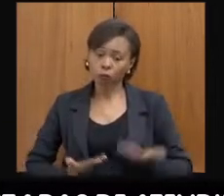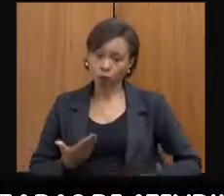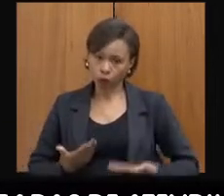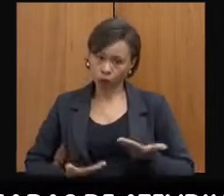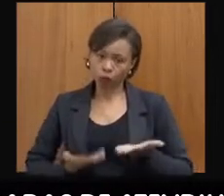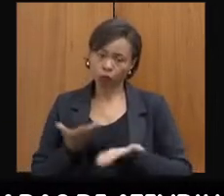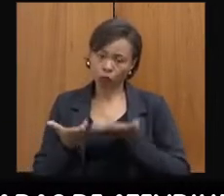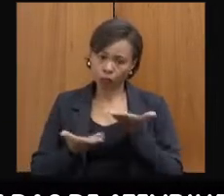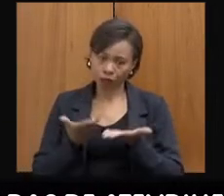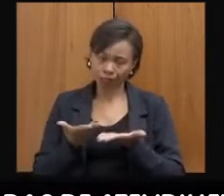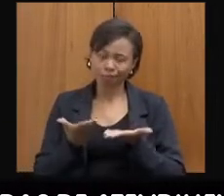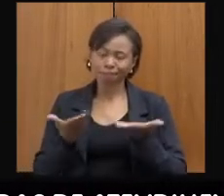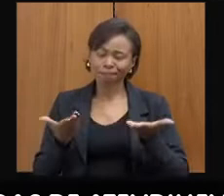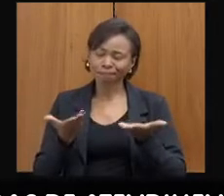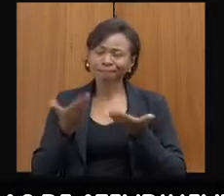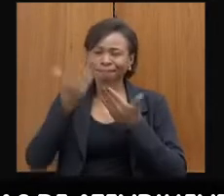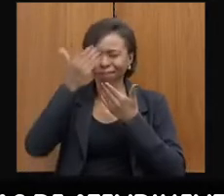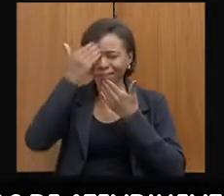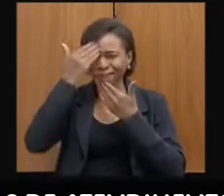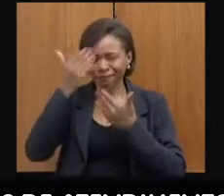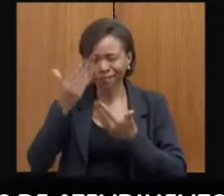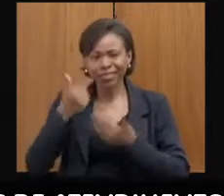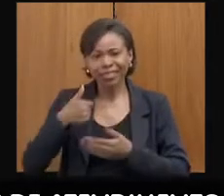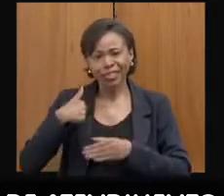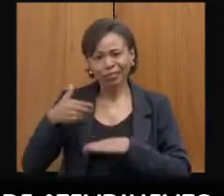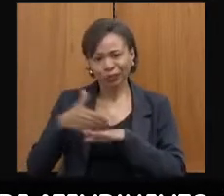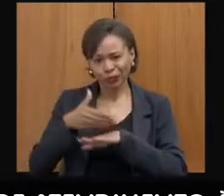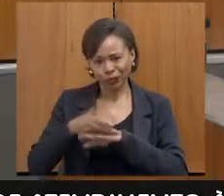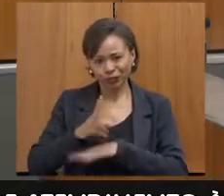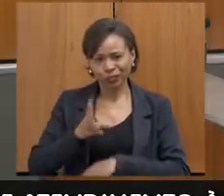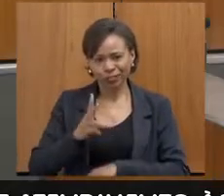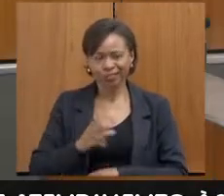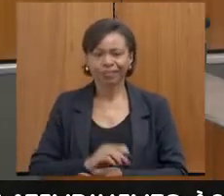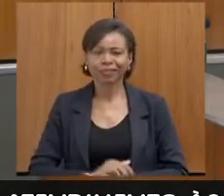Por enquanto, muito obrigada, eu vou continuar participando com vocês.